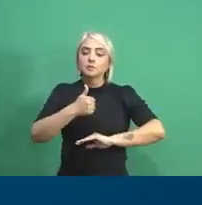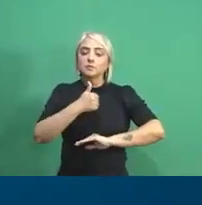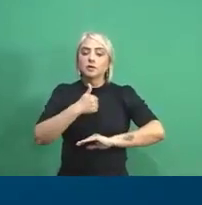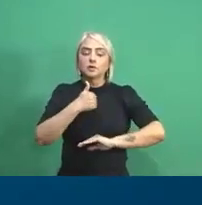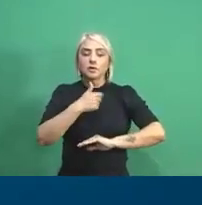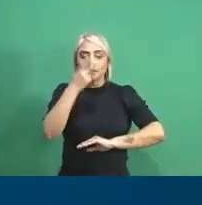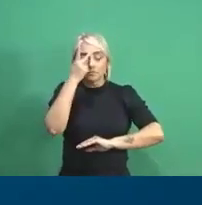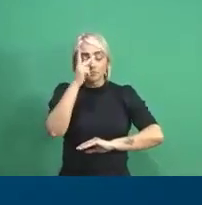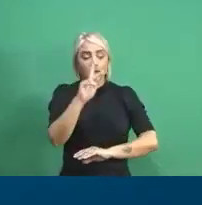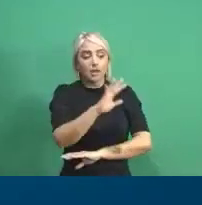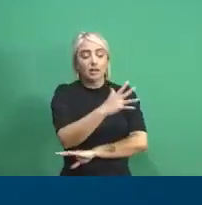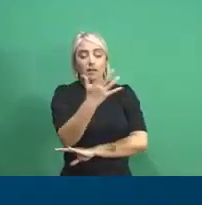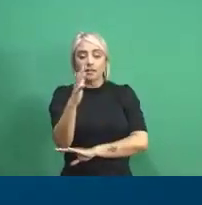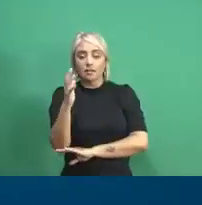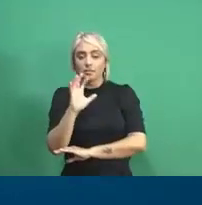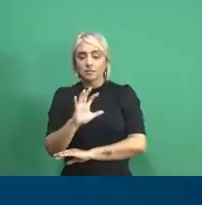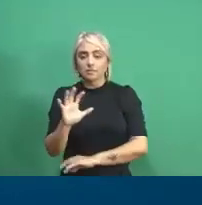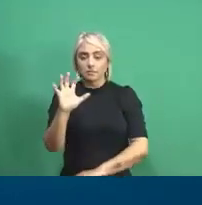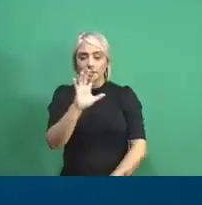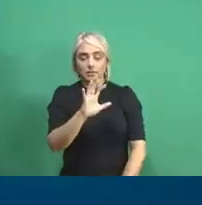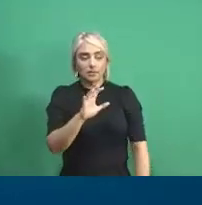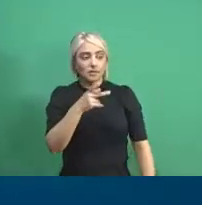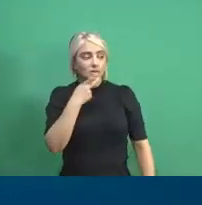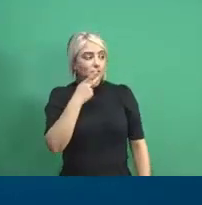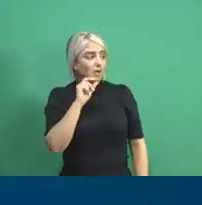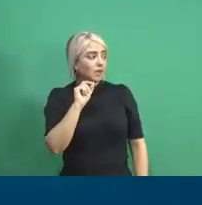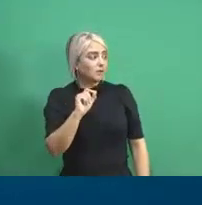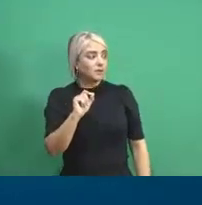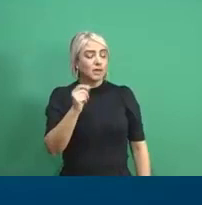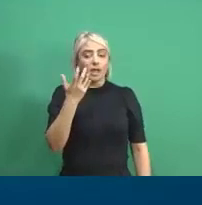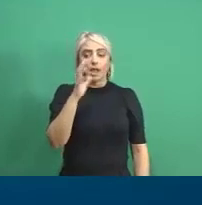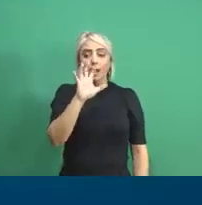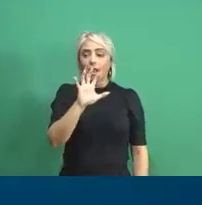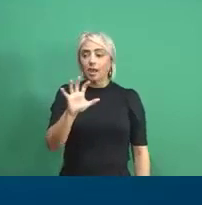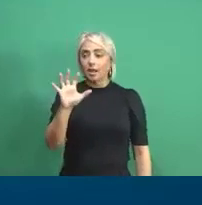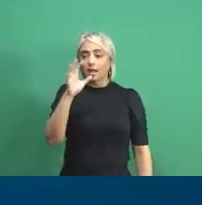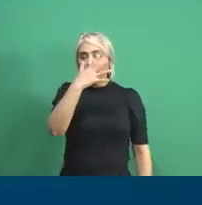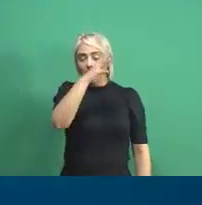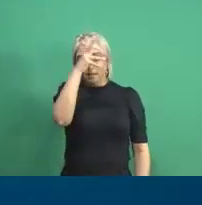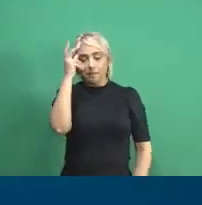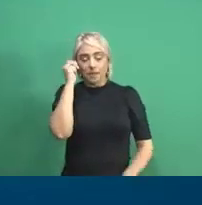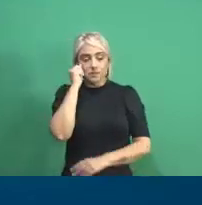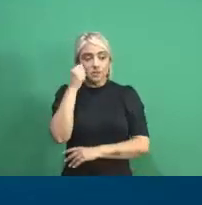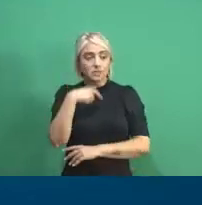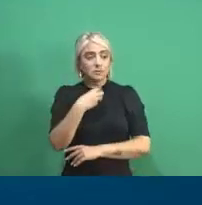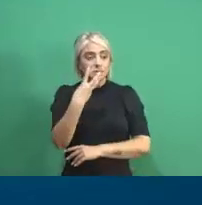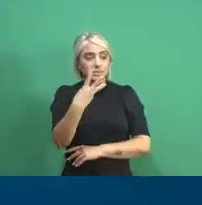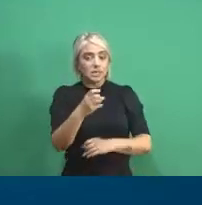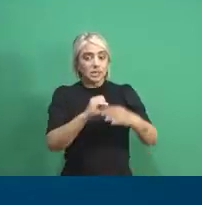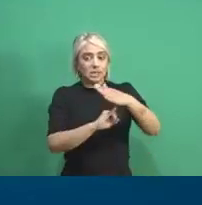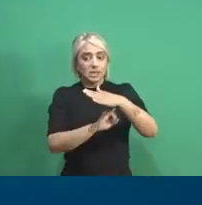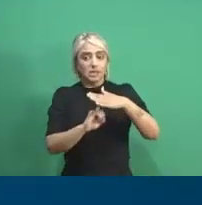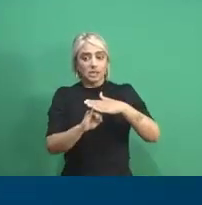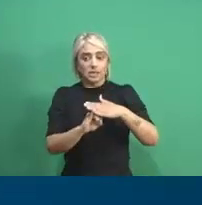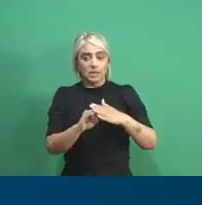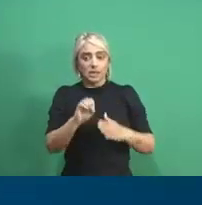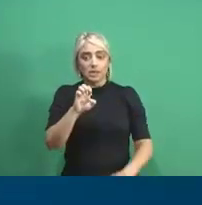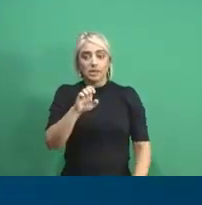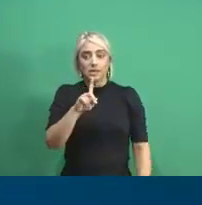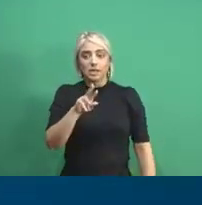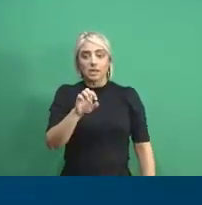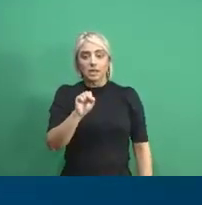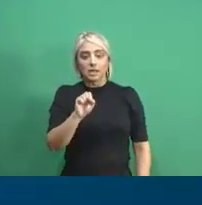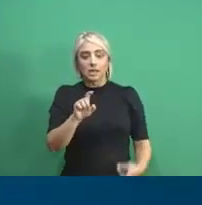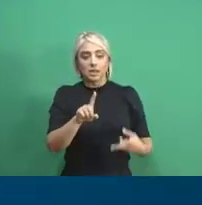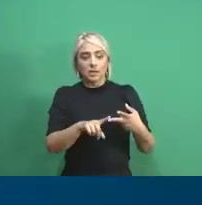a região Amazônica. eu diria que, na Amazônia, nós temos três institutos, que é o GELD, o Mamirauá